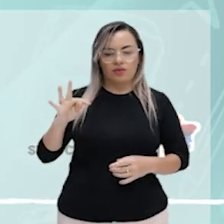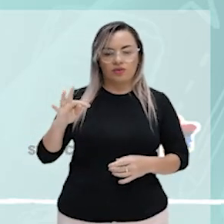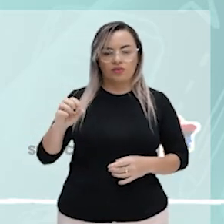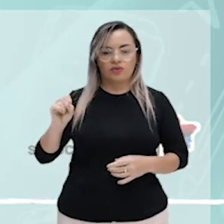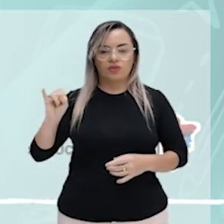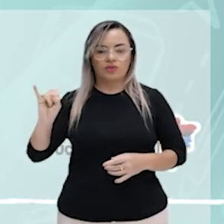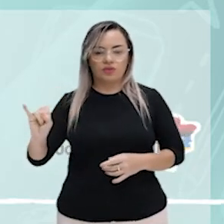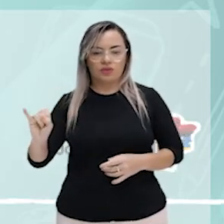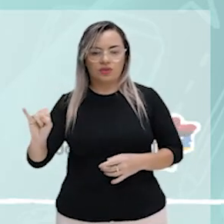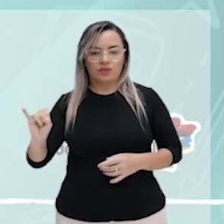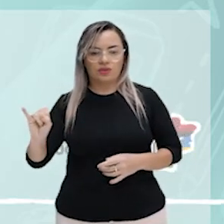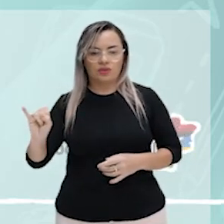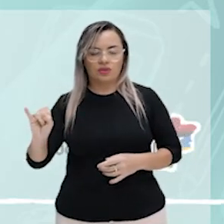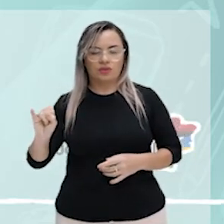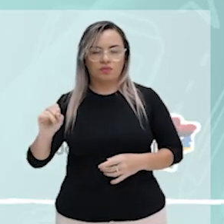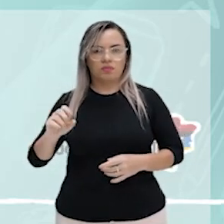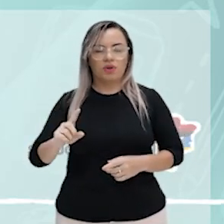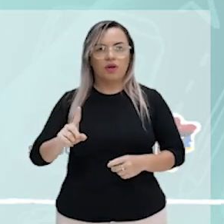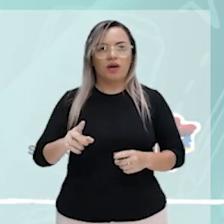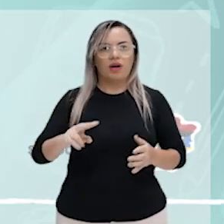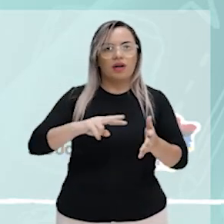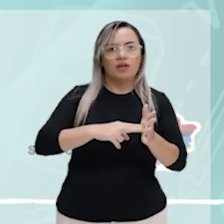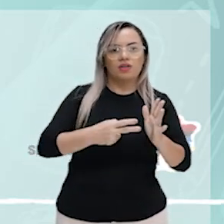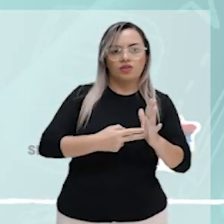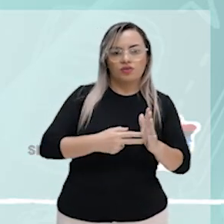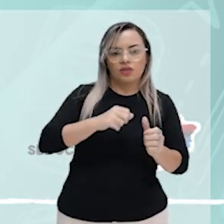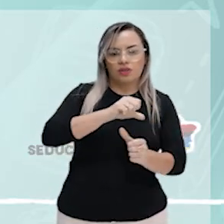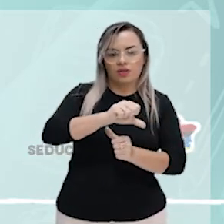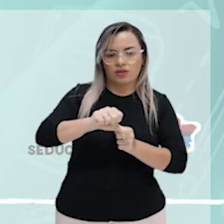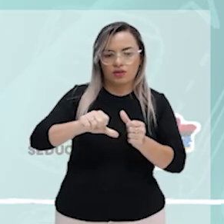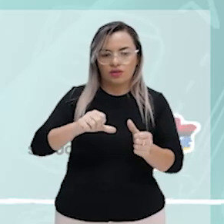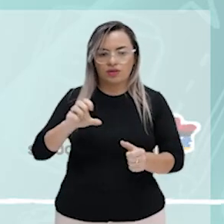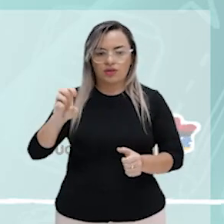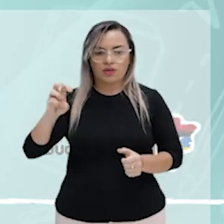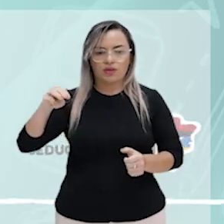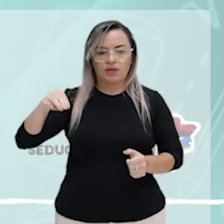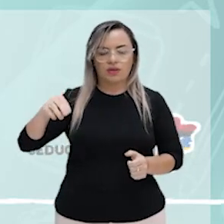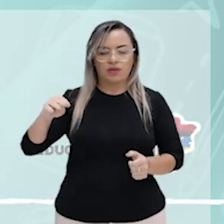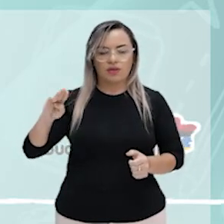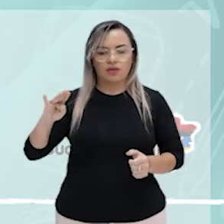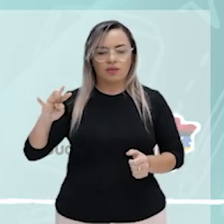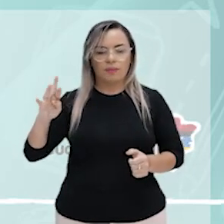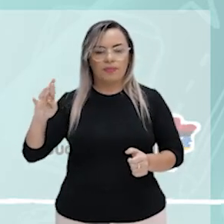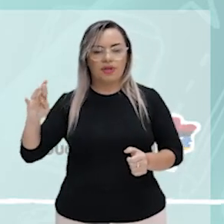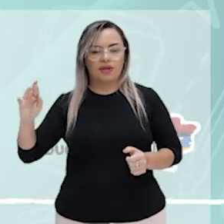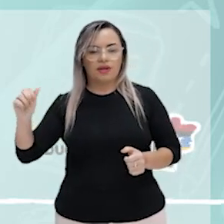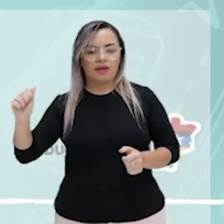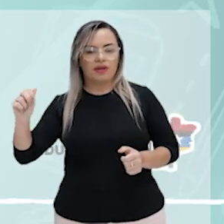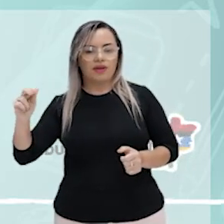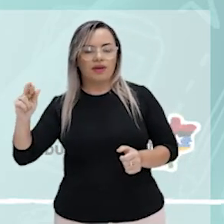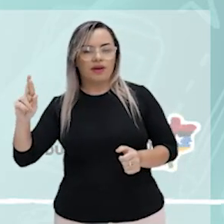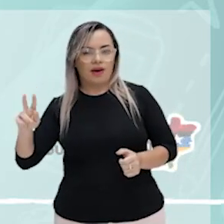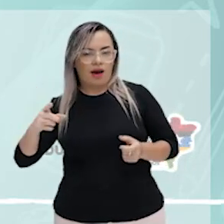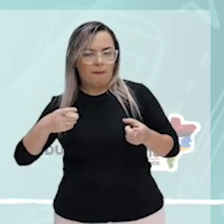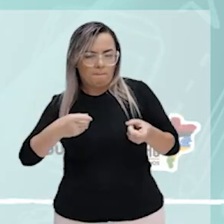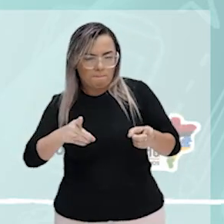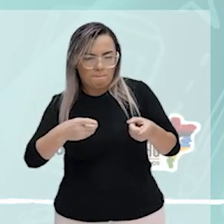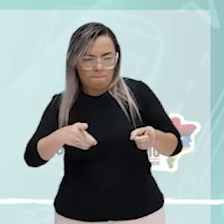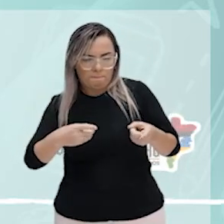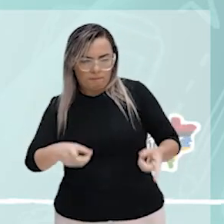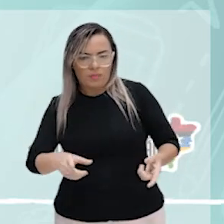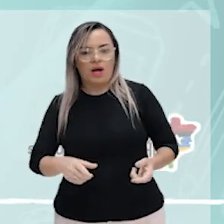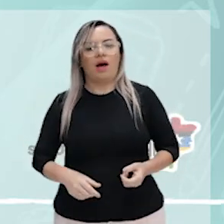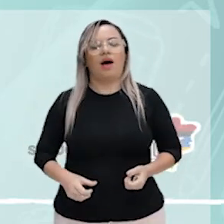certo? No sentido de provocar o funcionário. O verbo querer, como transitivo direto, ele não tem